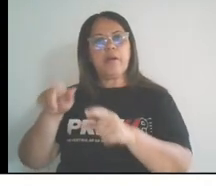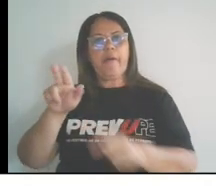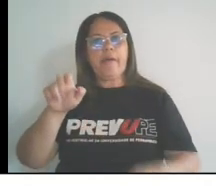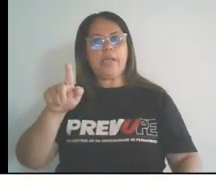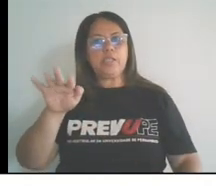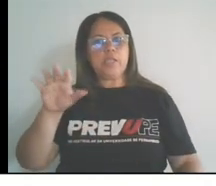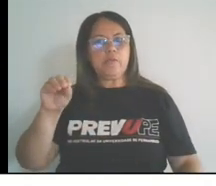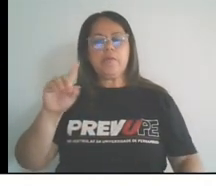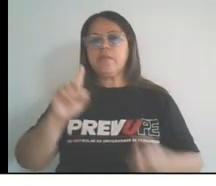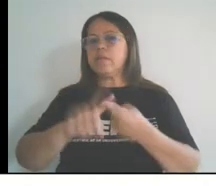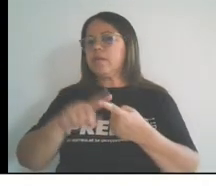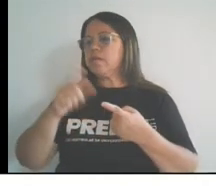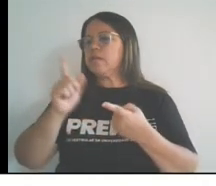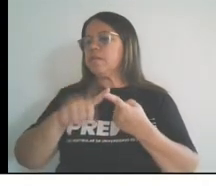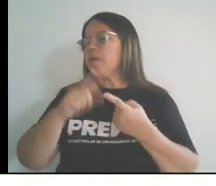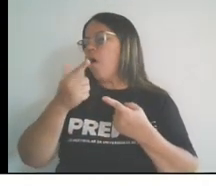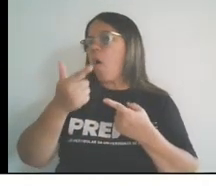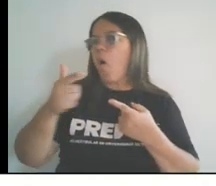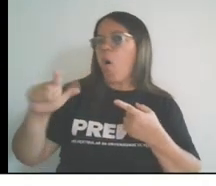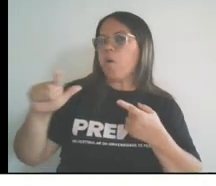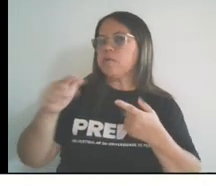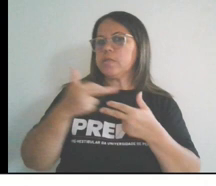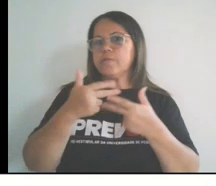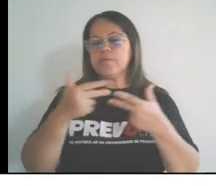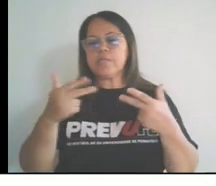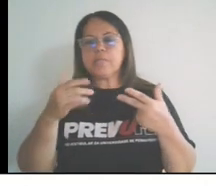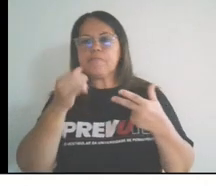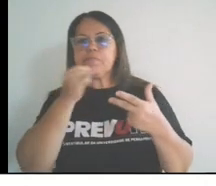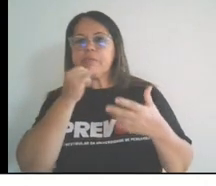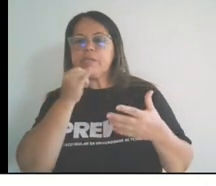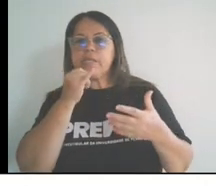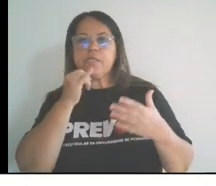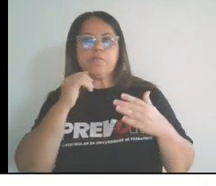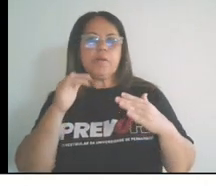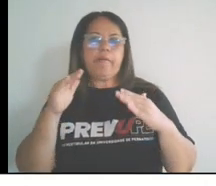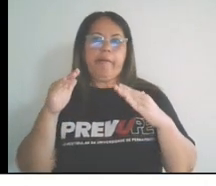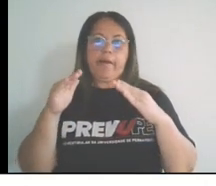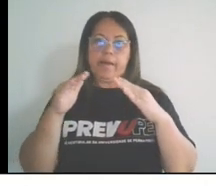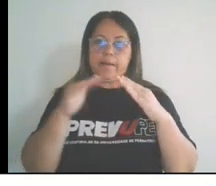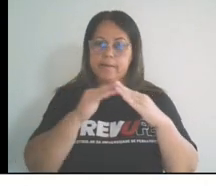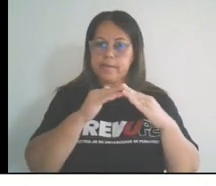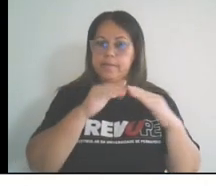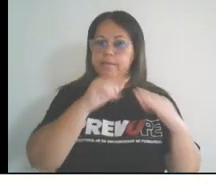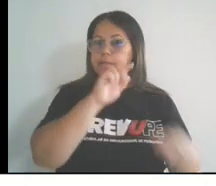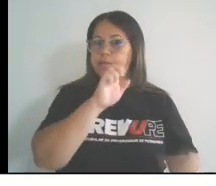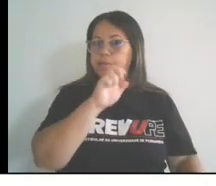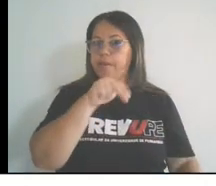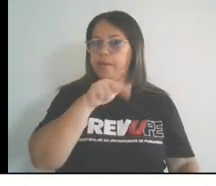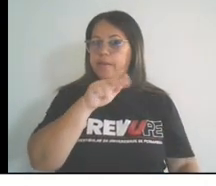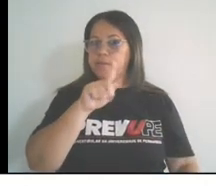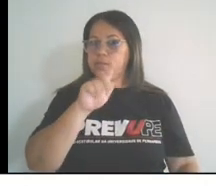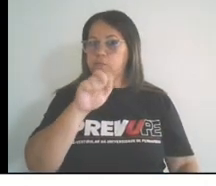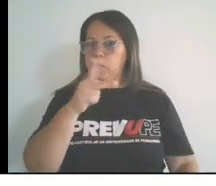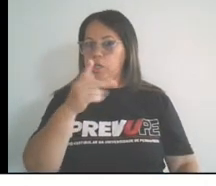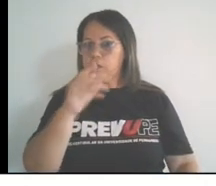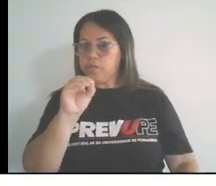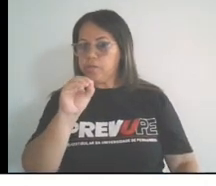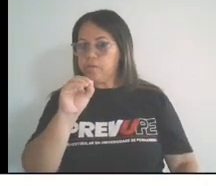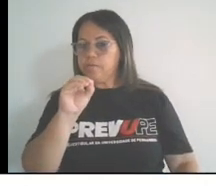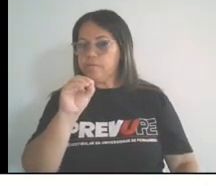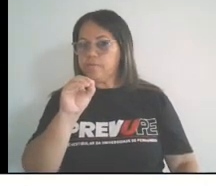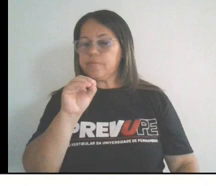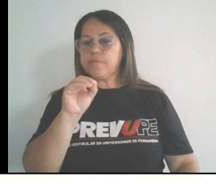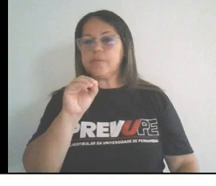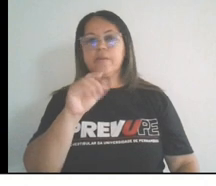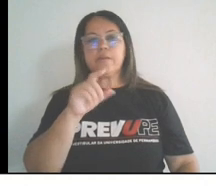construções, entre elas a Casa do Engenho, que era com instalações como